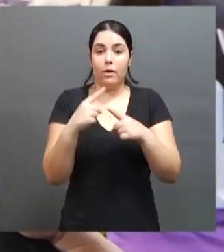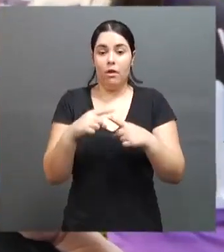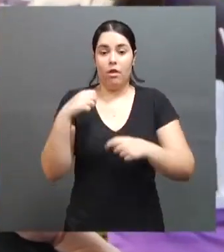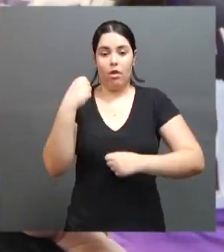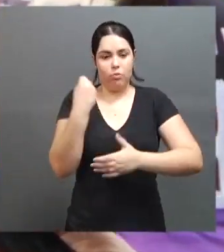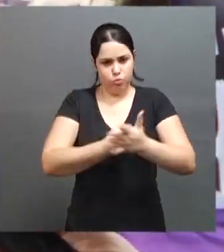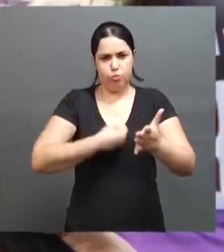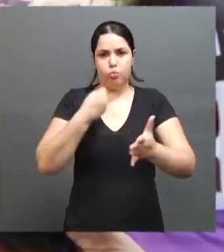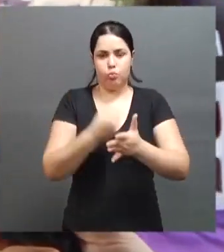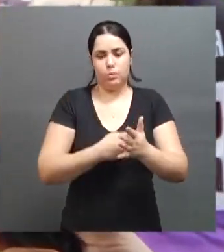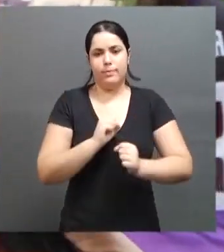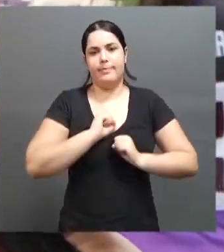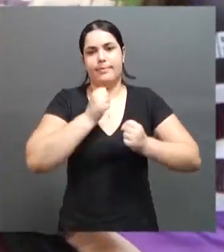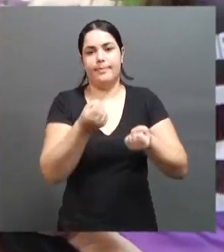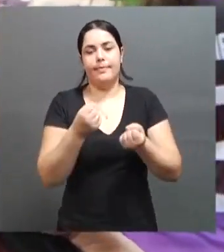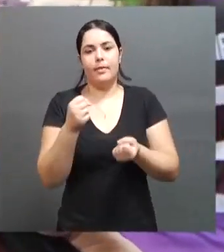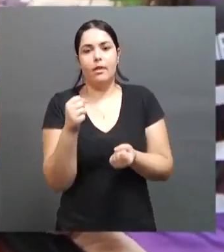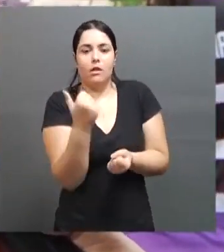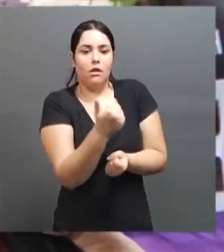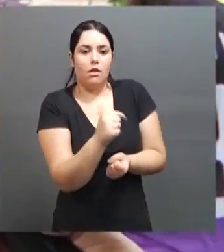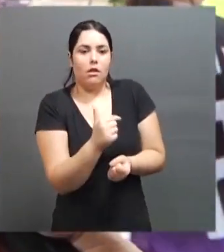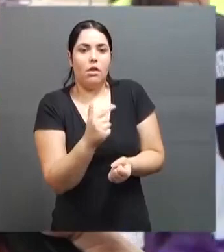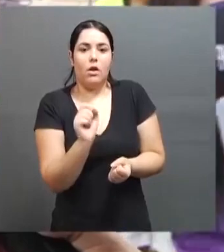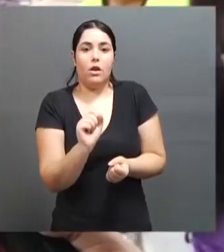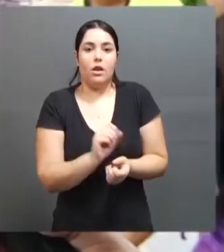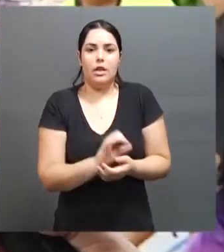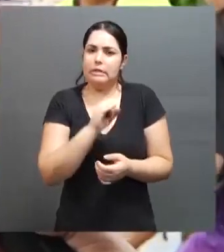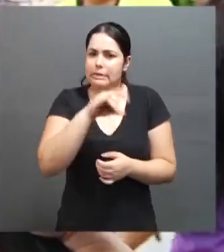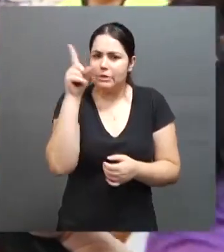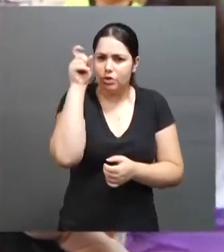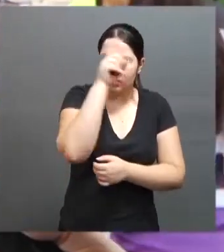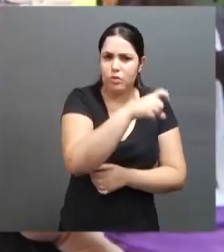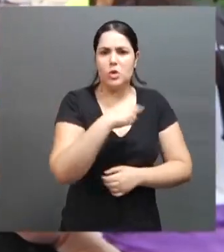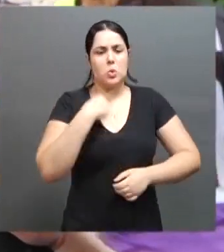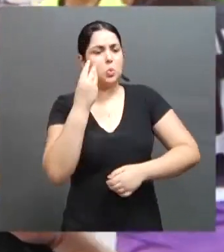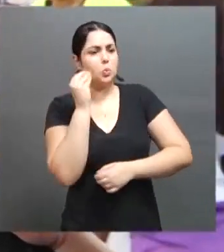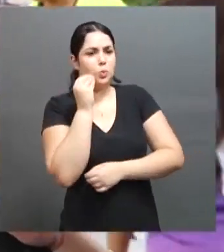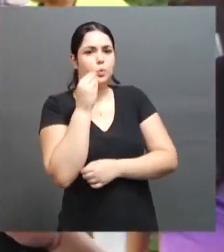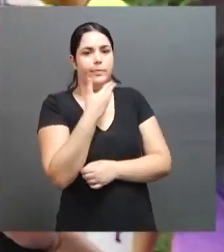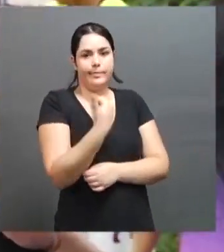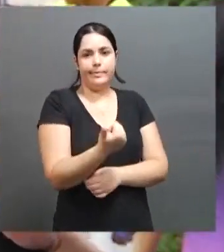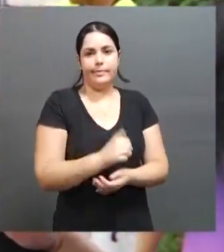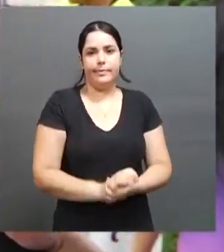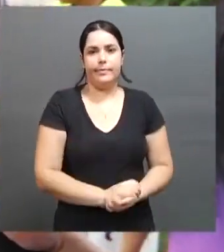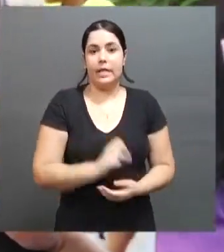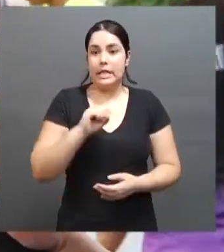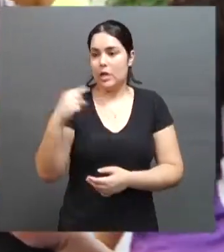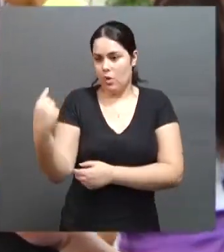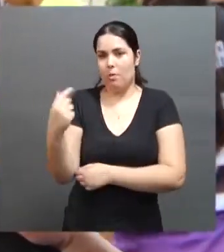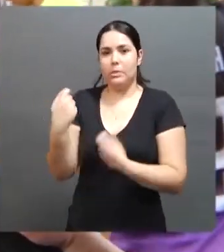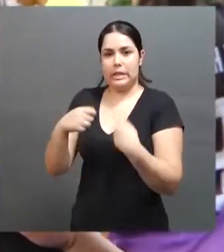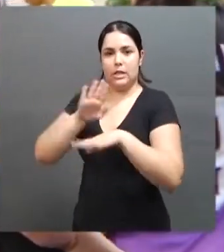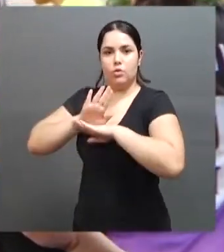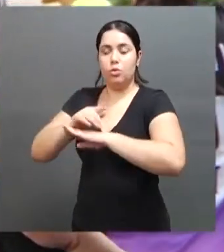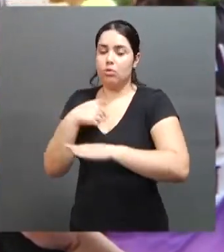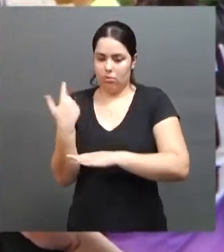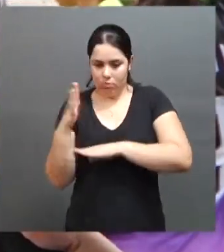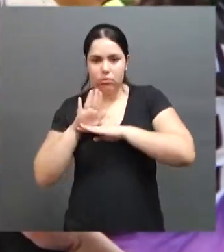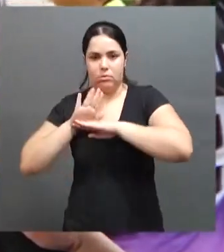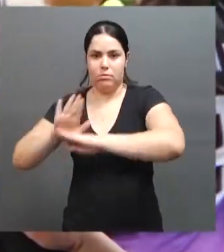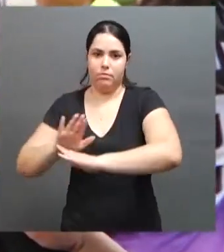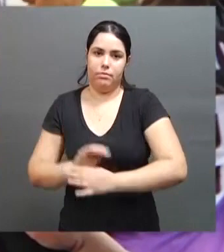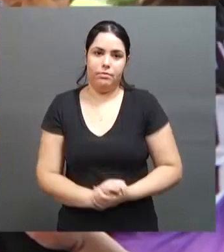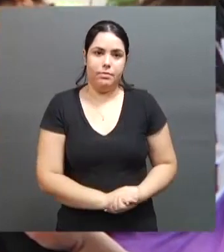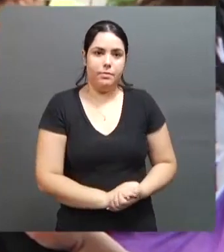nós batalhou. E outra, não tem coisa ruim para nós. Se está difícil, nós arrumamos um jeito de melhorar. Se uma está precisando da outra, nós estamos sempre aqui para dar.